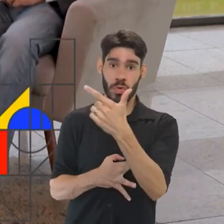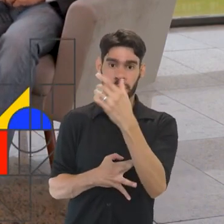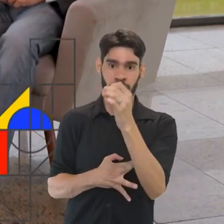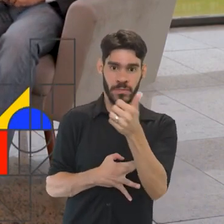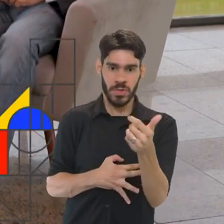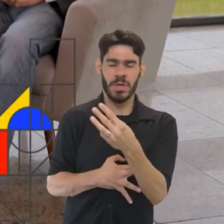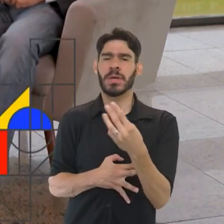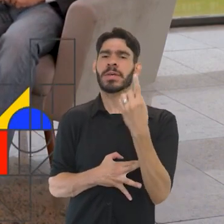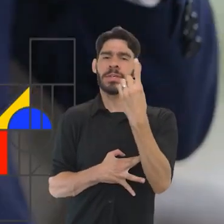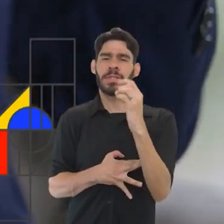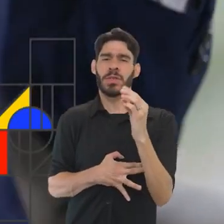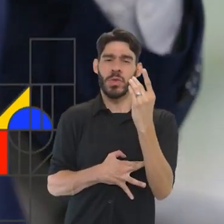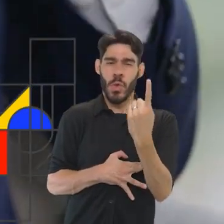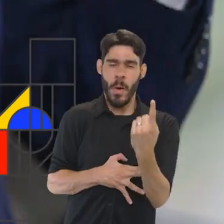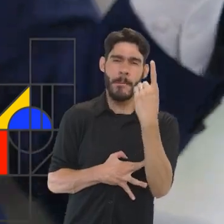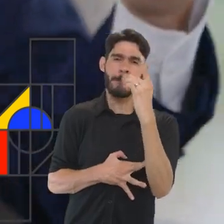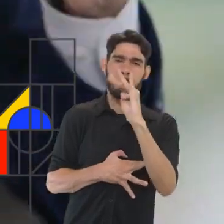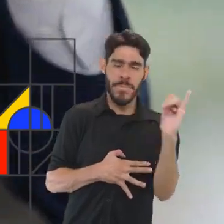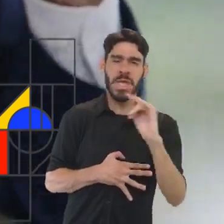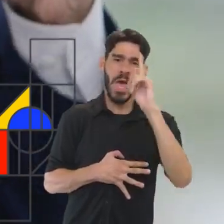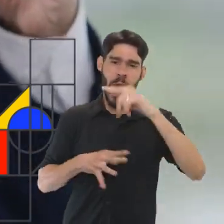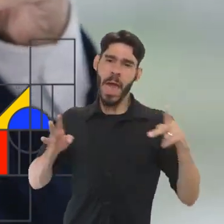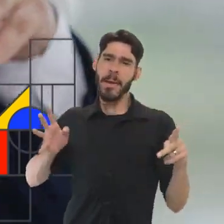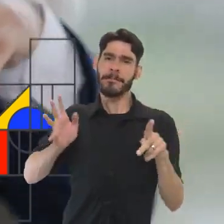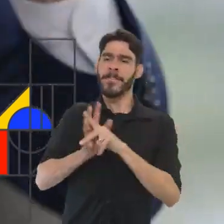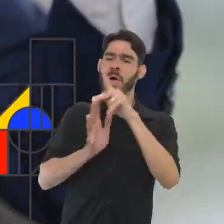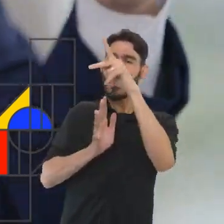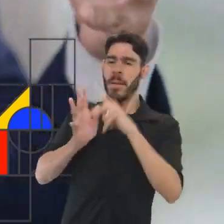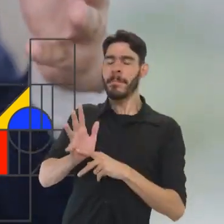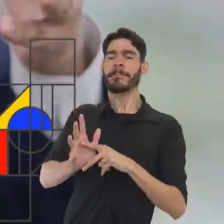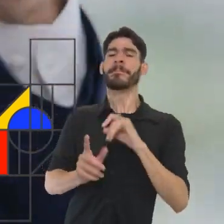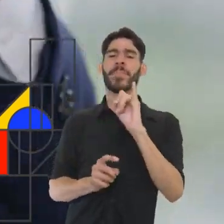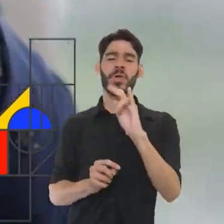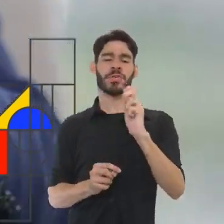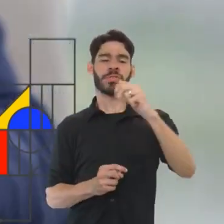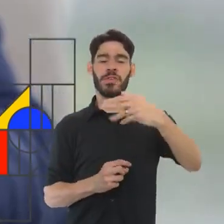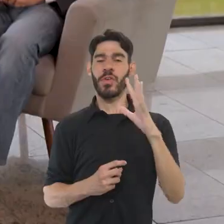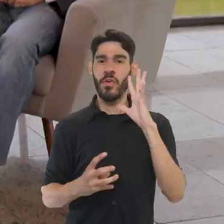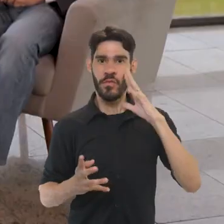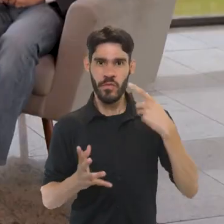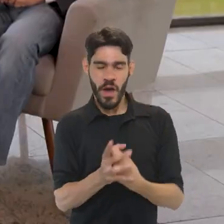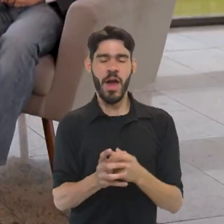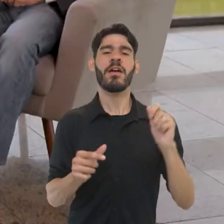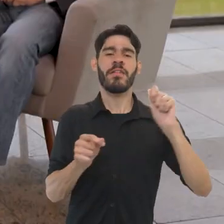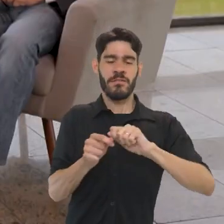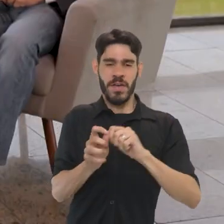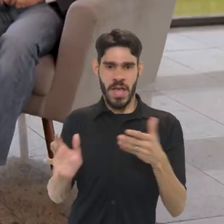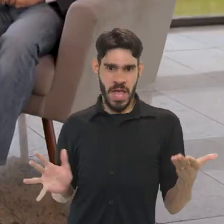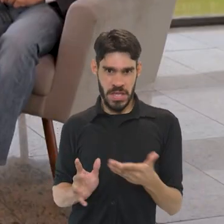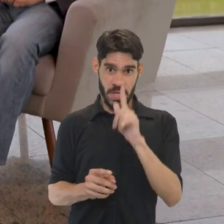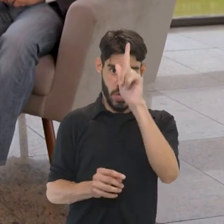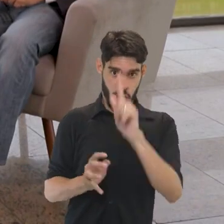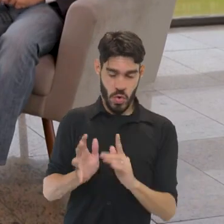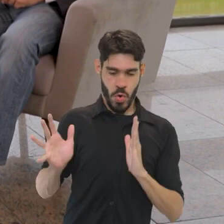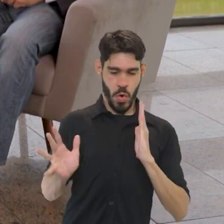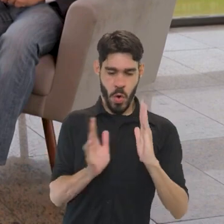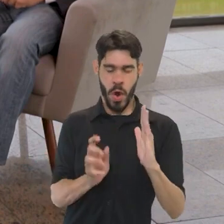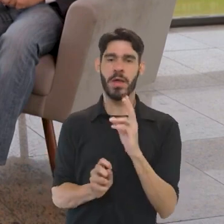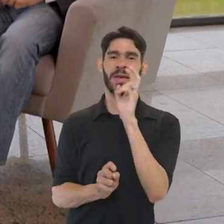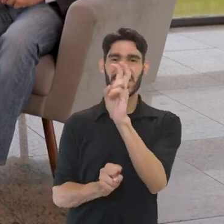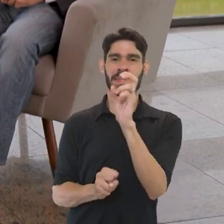milhões para ações discricionárias, ou seja, são os projetos que o IFAM decidiu realizar nessa gestão, são